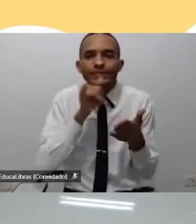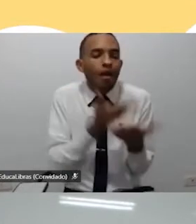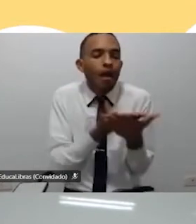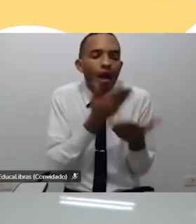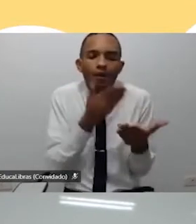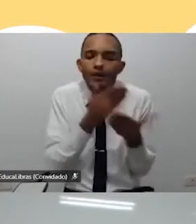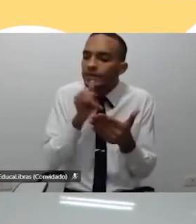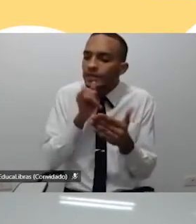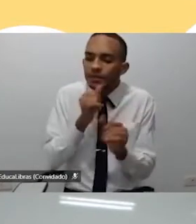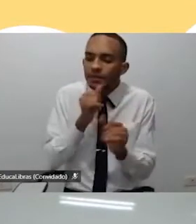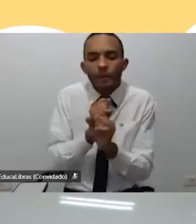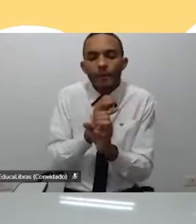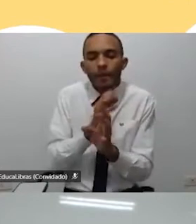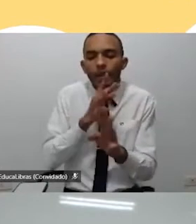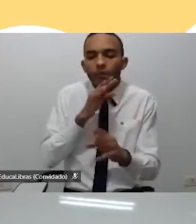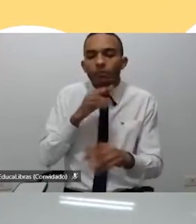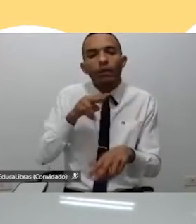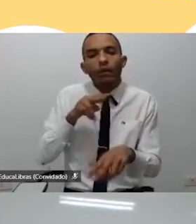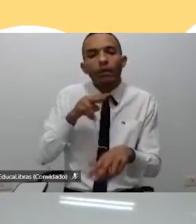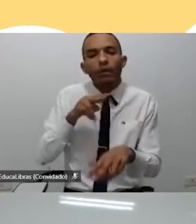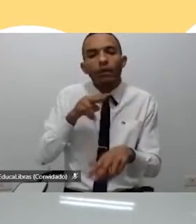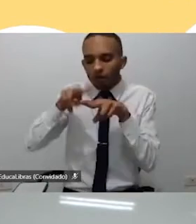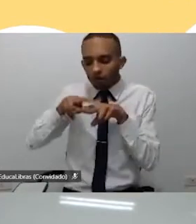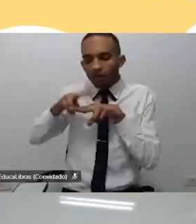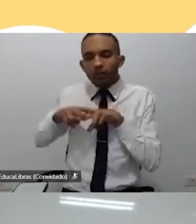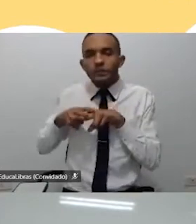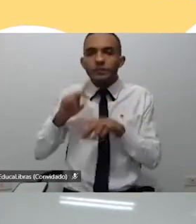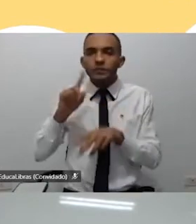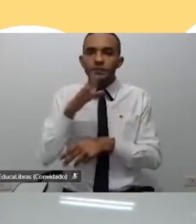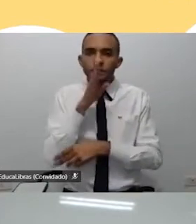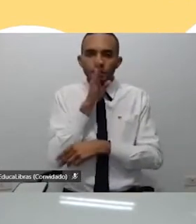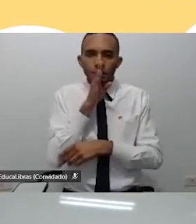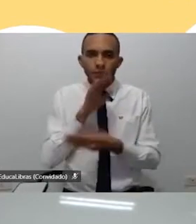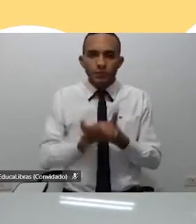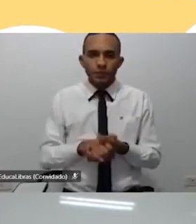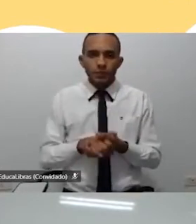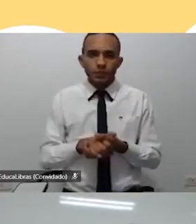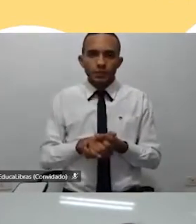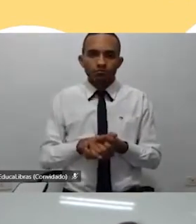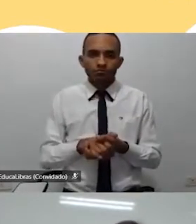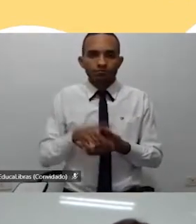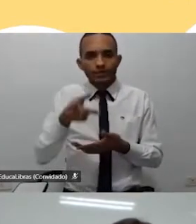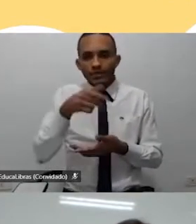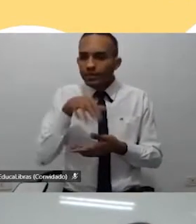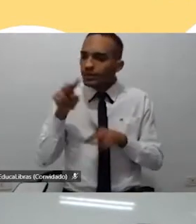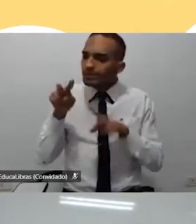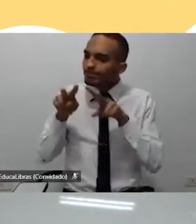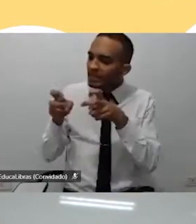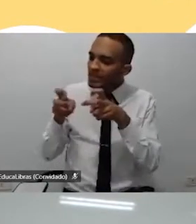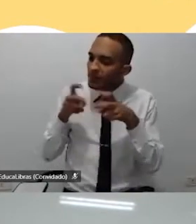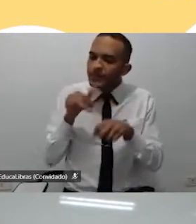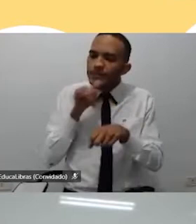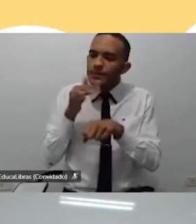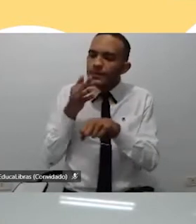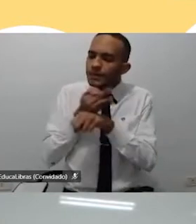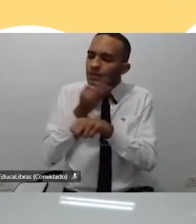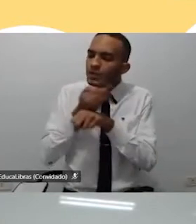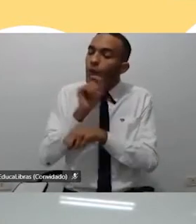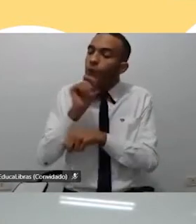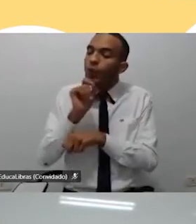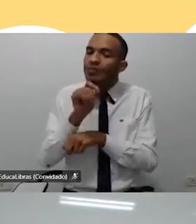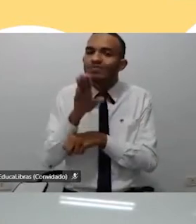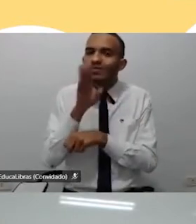atrás do outro e pede silêncio, e às vezes a gente enxerga que disciplina é o silêncio,